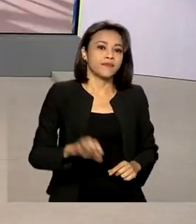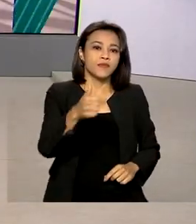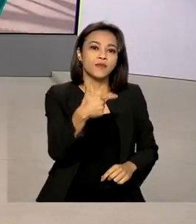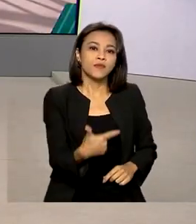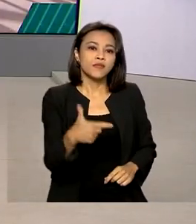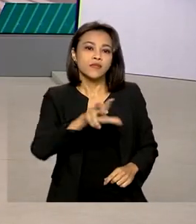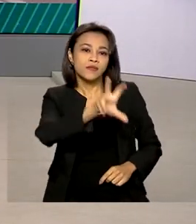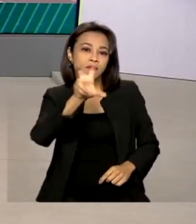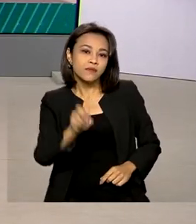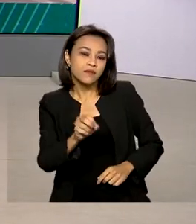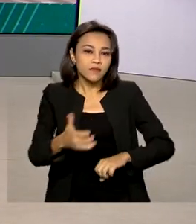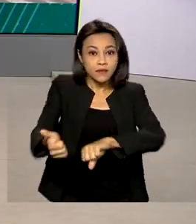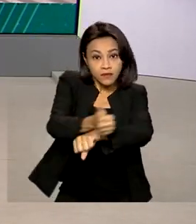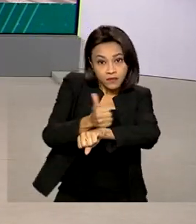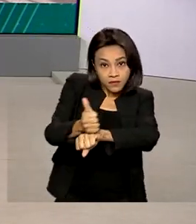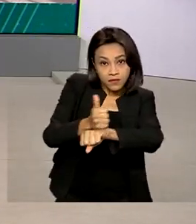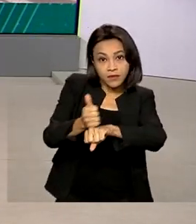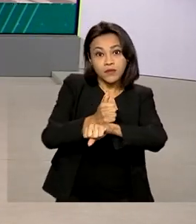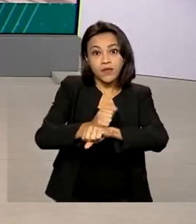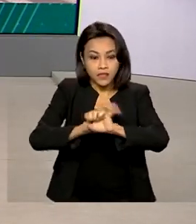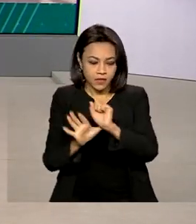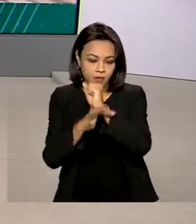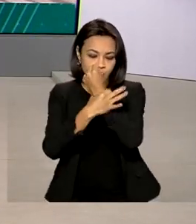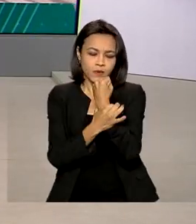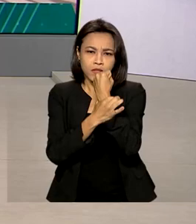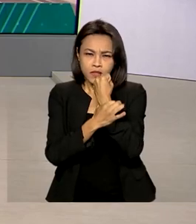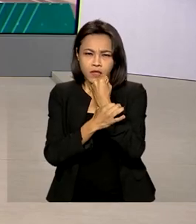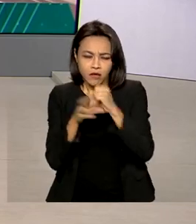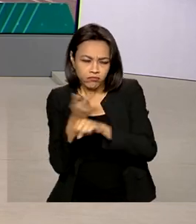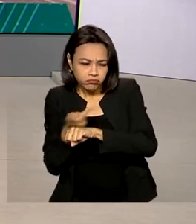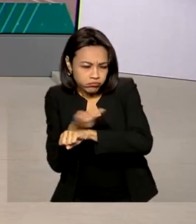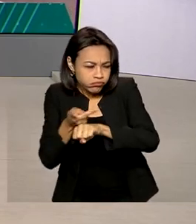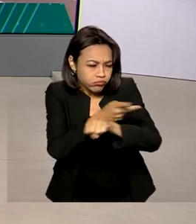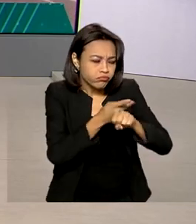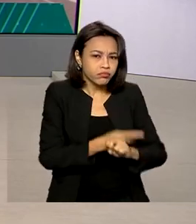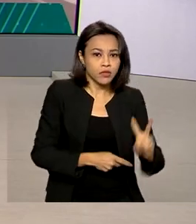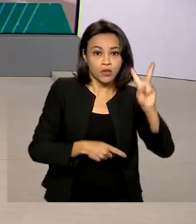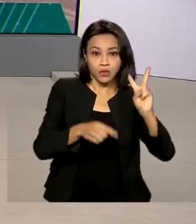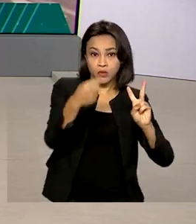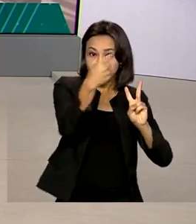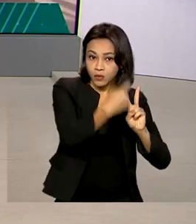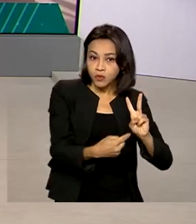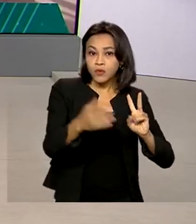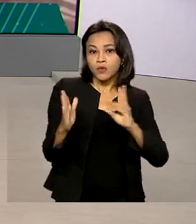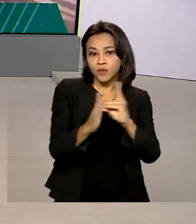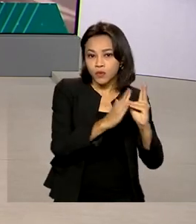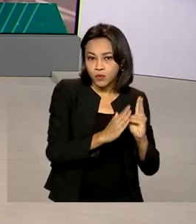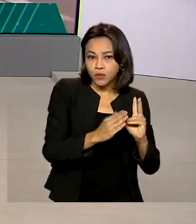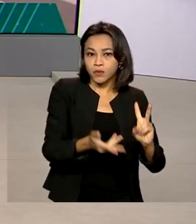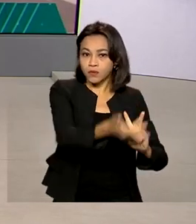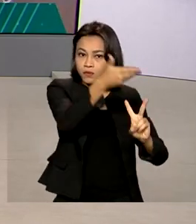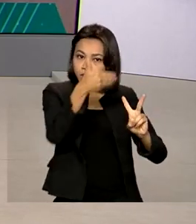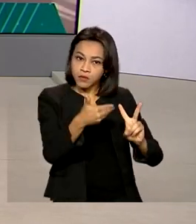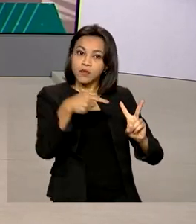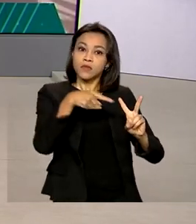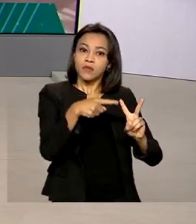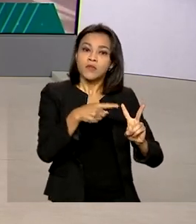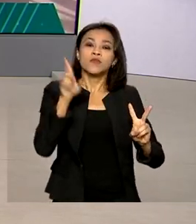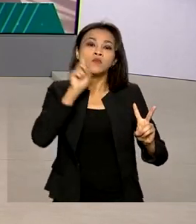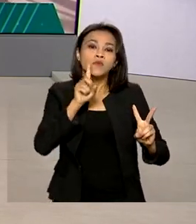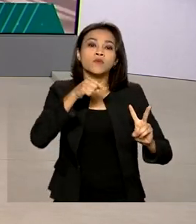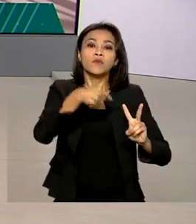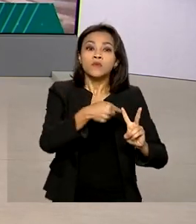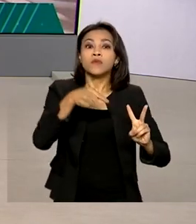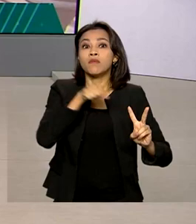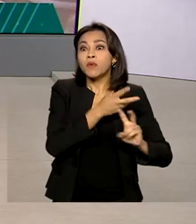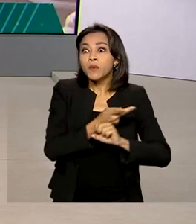250 profissionais de segurança atuam nas buscas pelo indigenista Bruno Araújo e pelo jornalista inglês Dom Philips no Vale